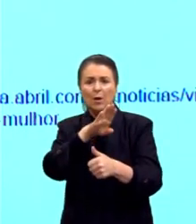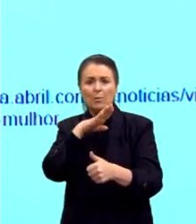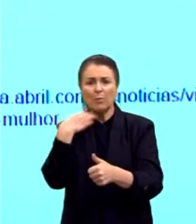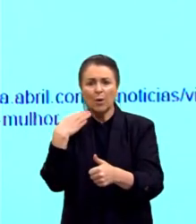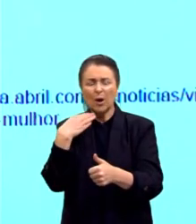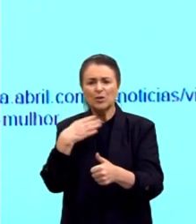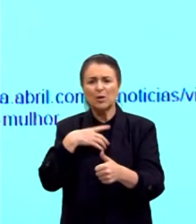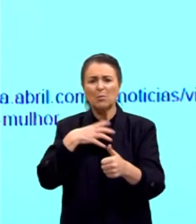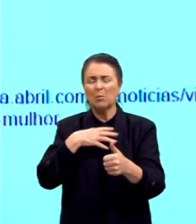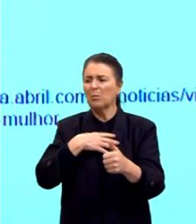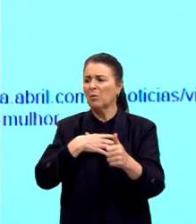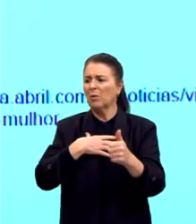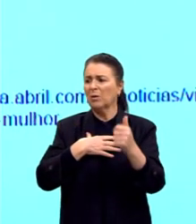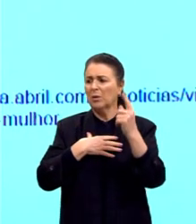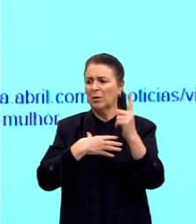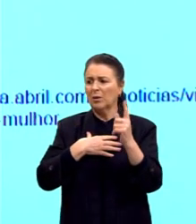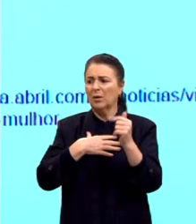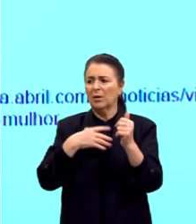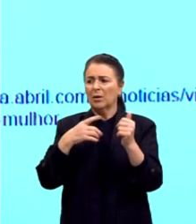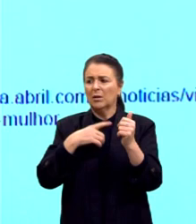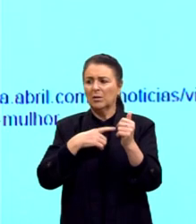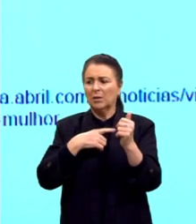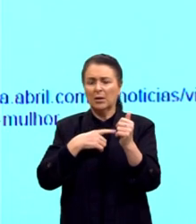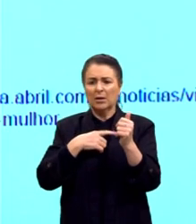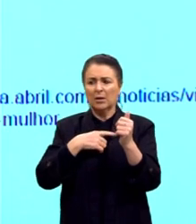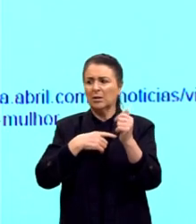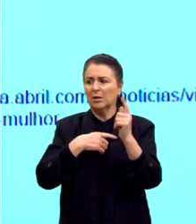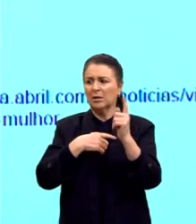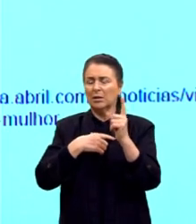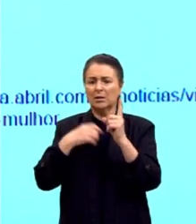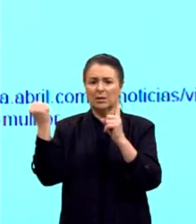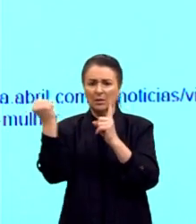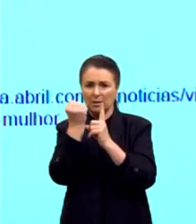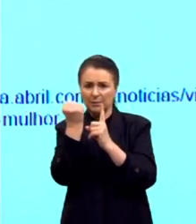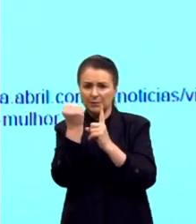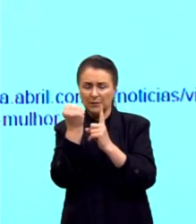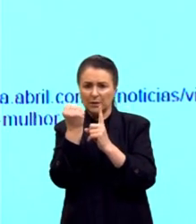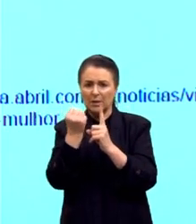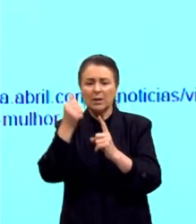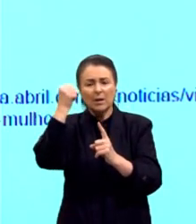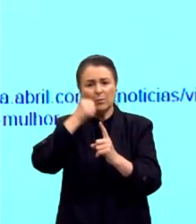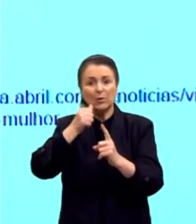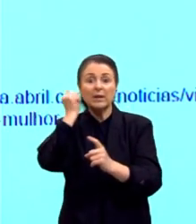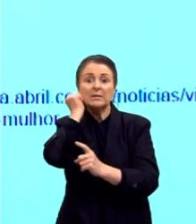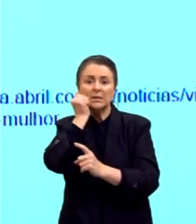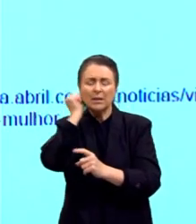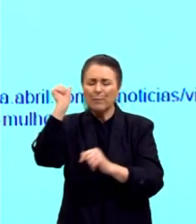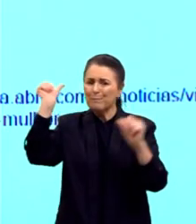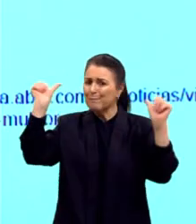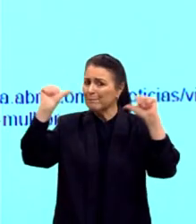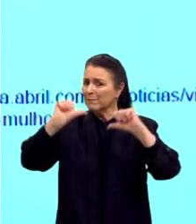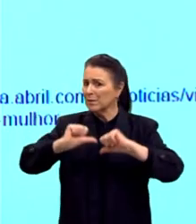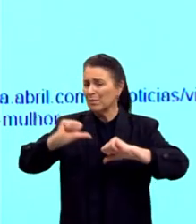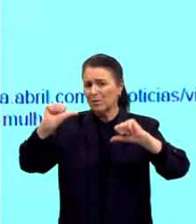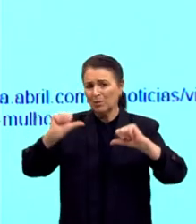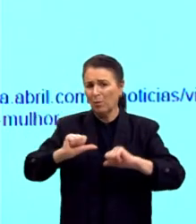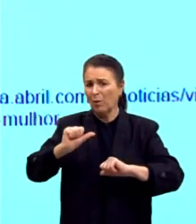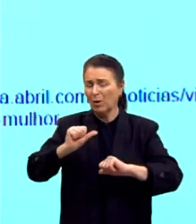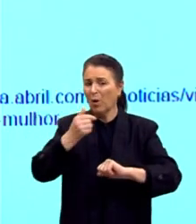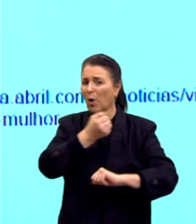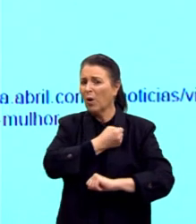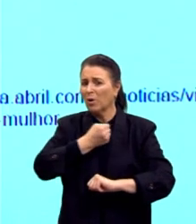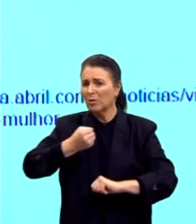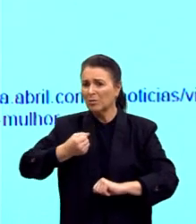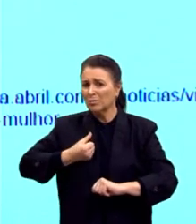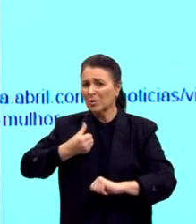-companheiros chegam a 81% em relação às mulheres. As mulheres negras, maior número, 61